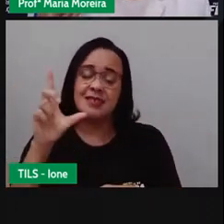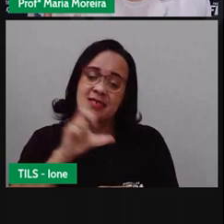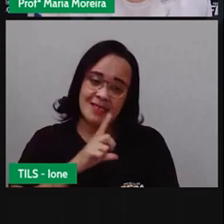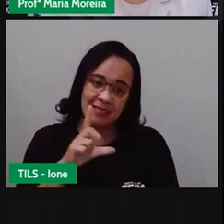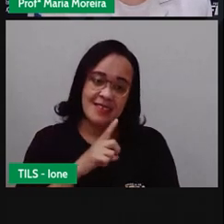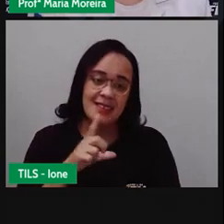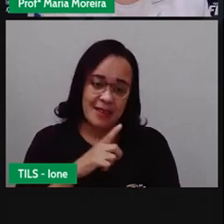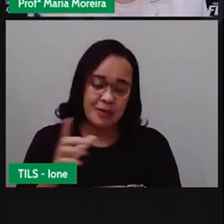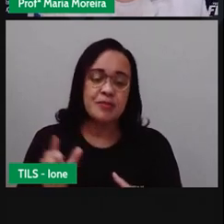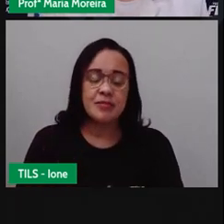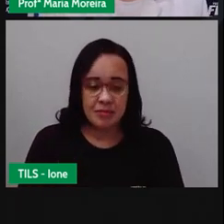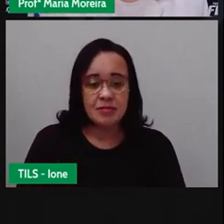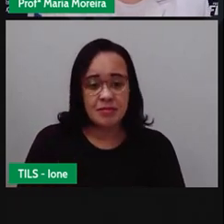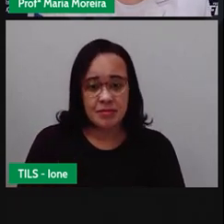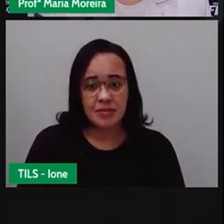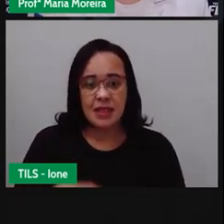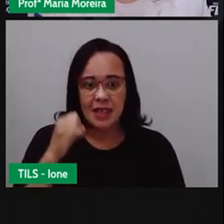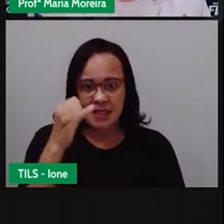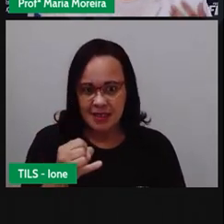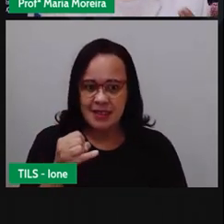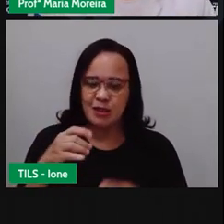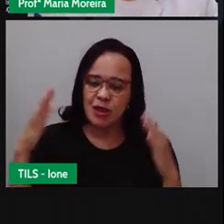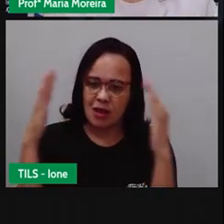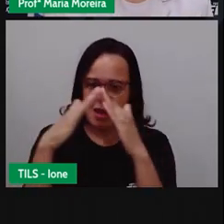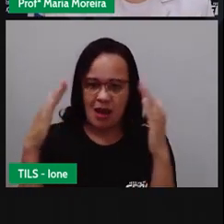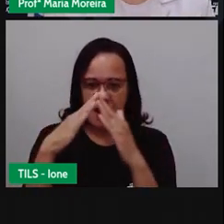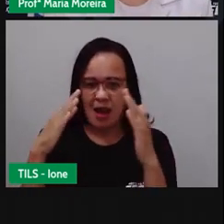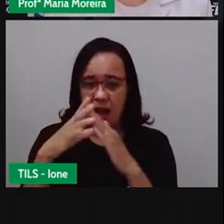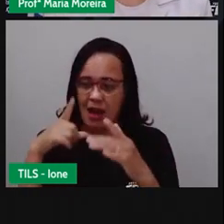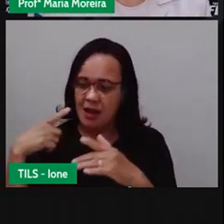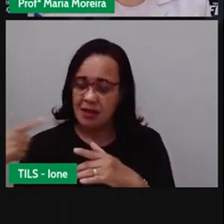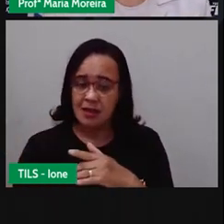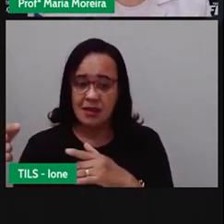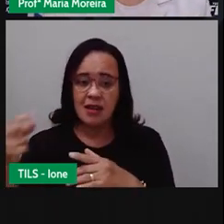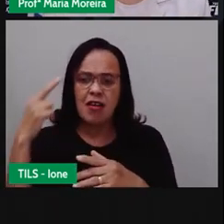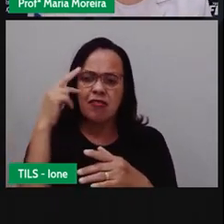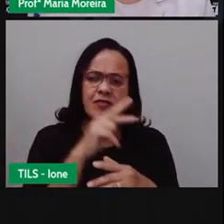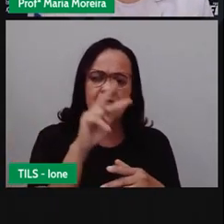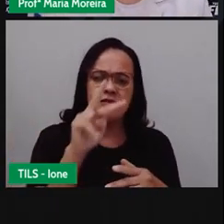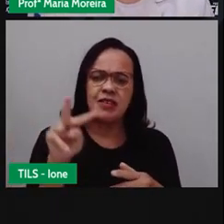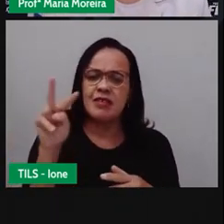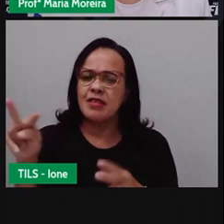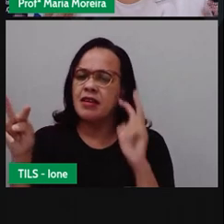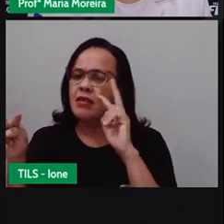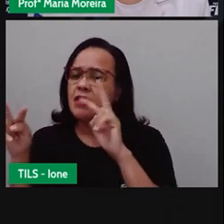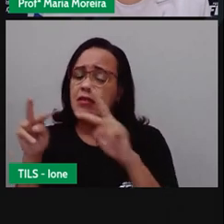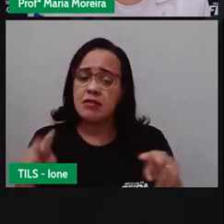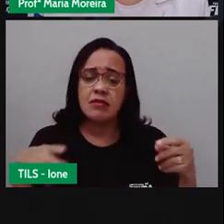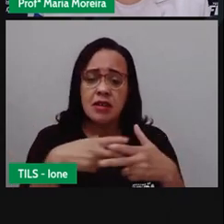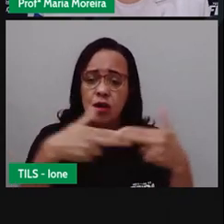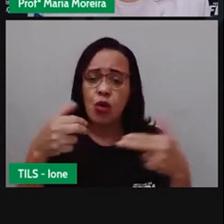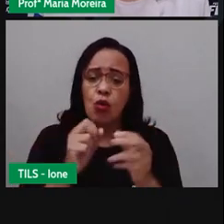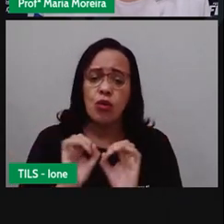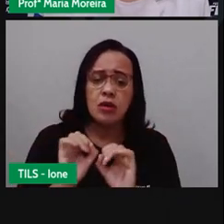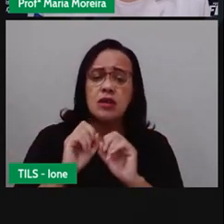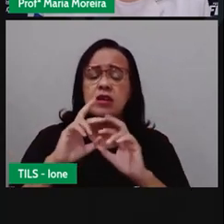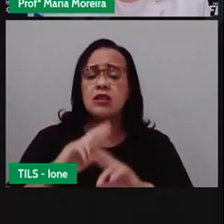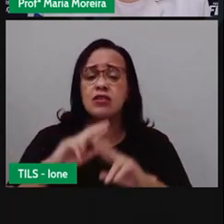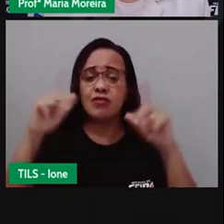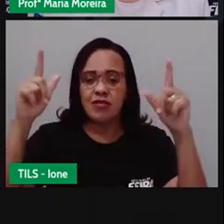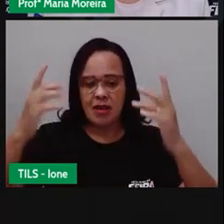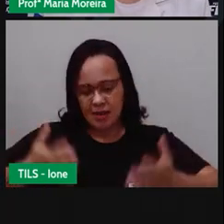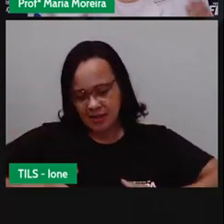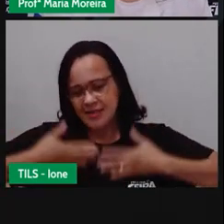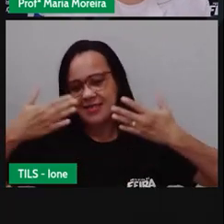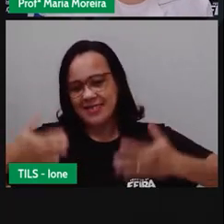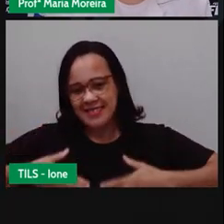a possibilidade, né? De você sair de casa e vivenciar outras coisas é que faz a gente ficar bem animado aí com